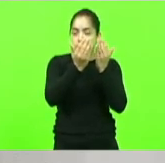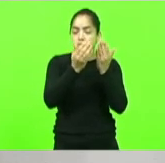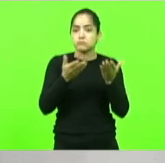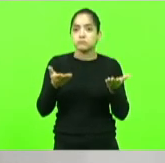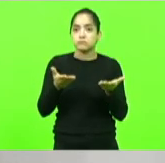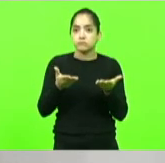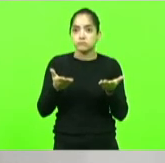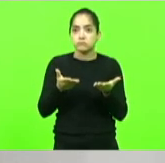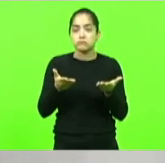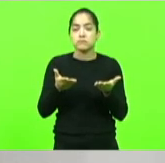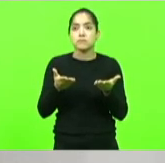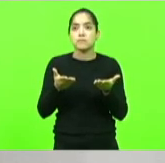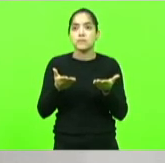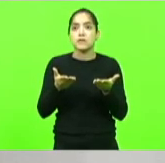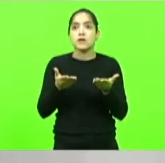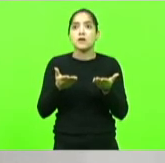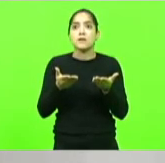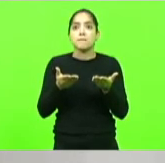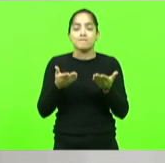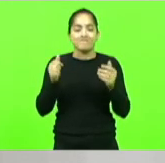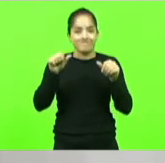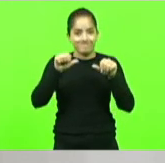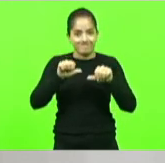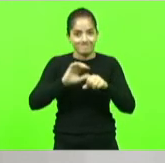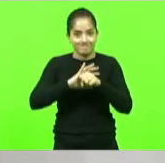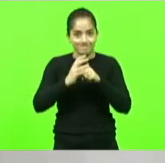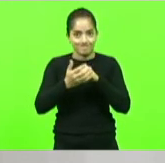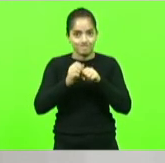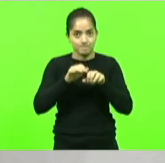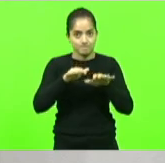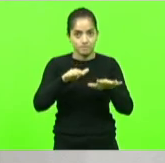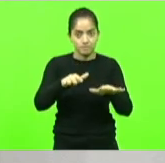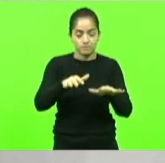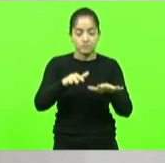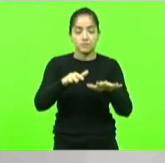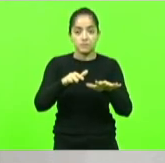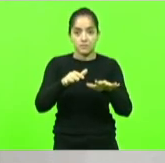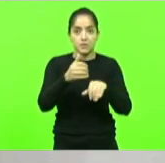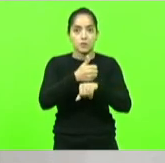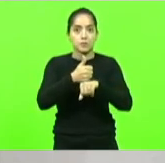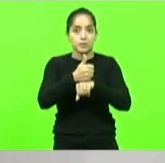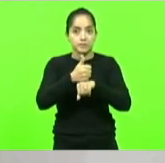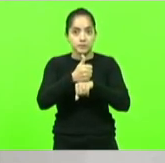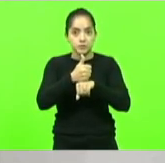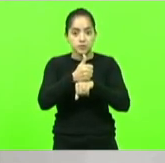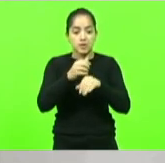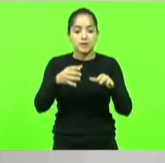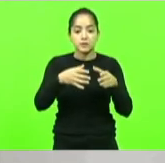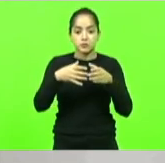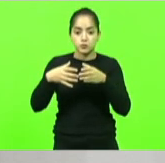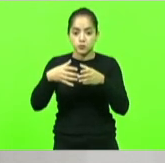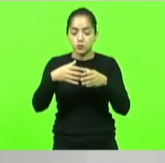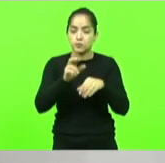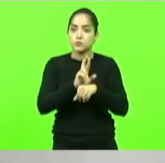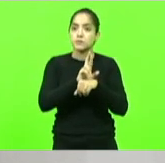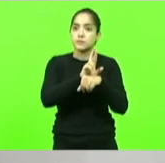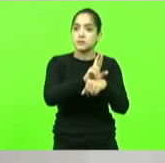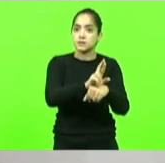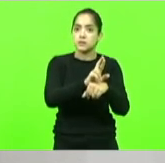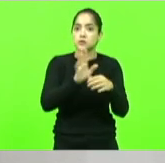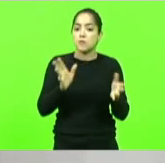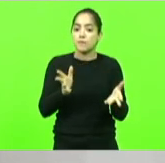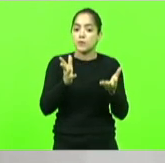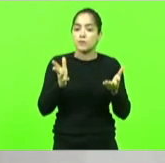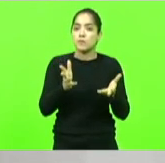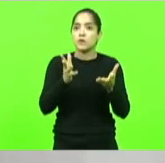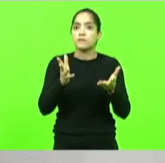sanitária provocada pelo covid-19 seus profissionais e entidades representativas promoveram um